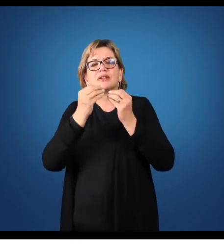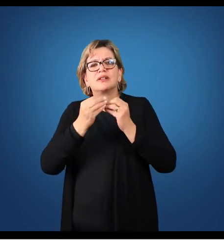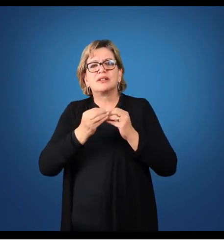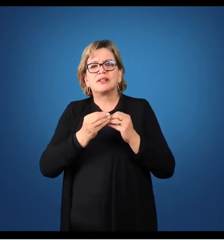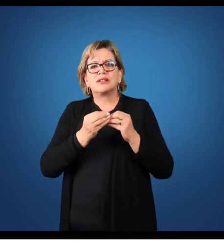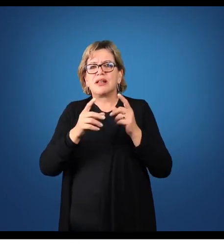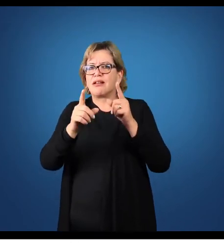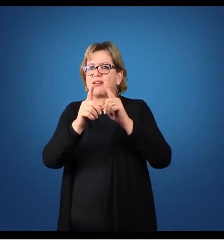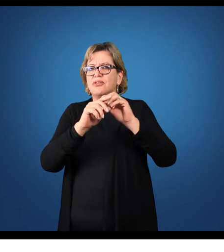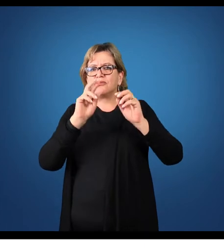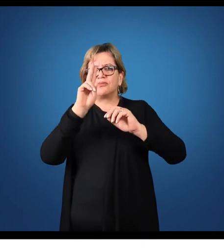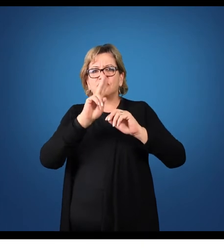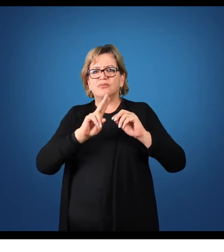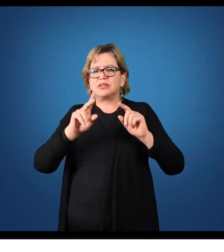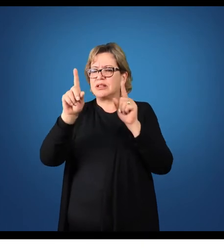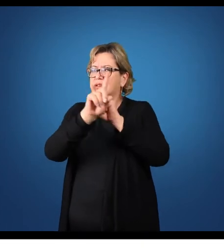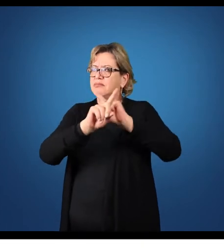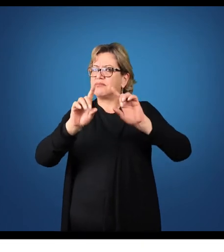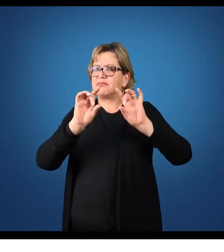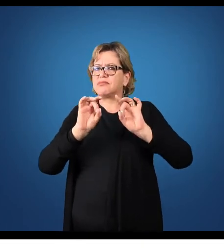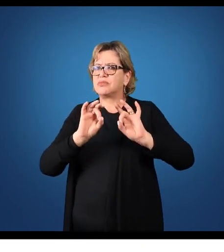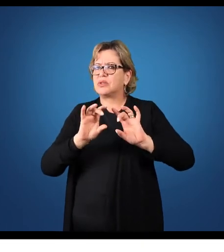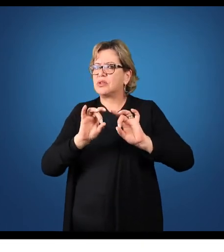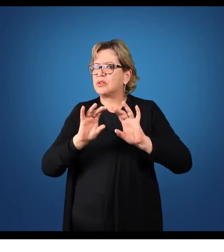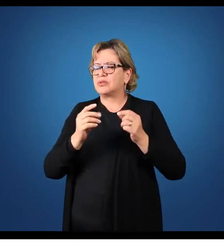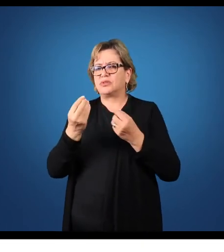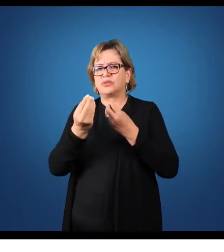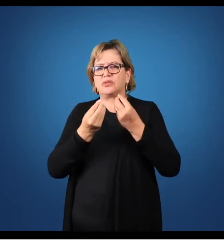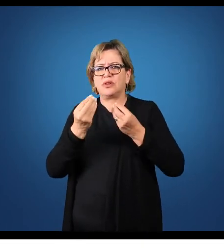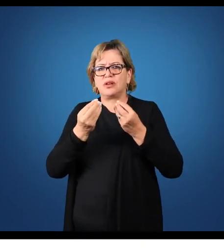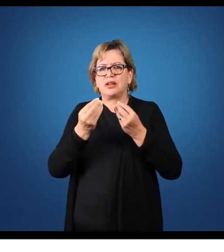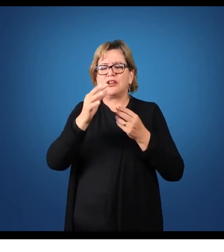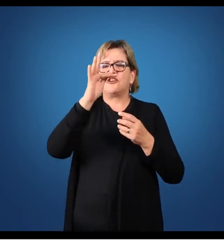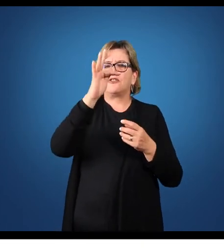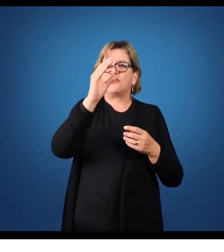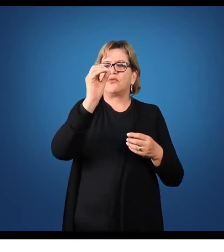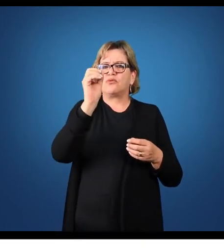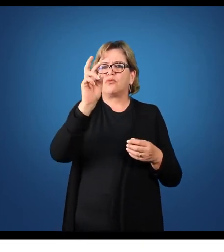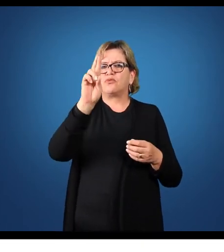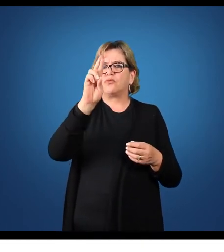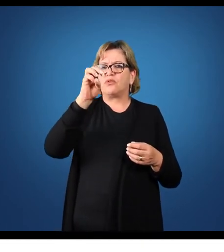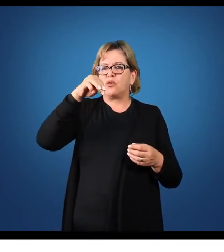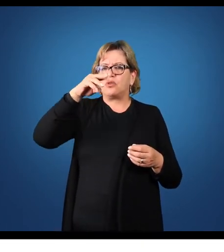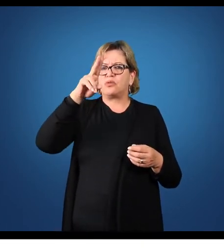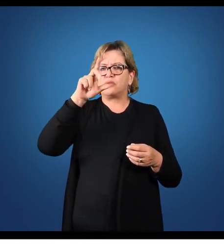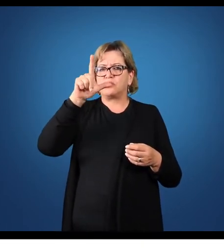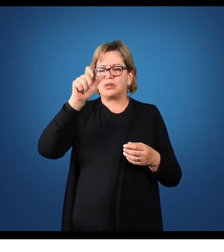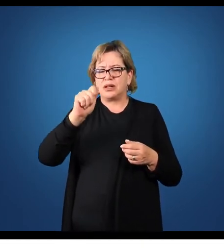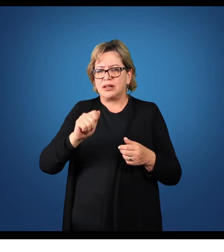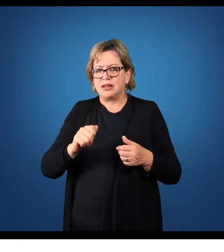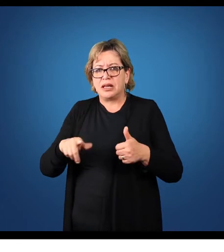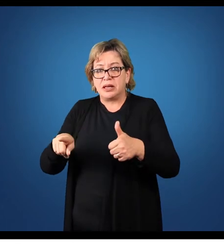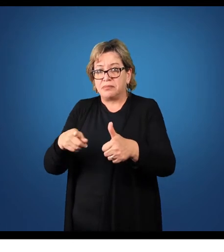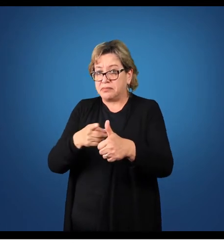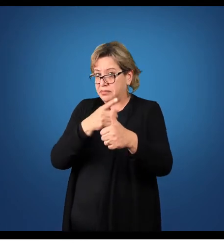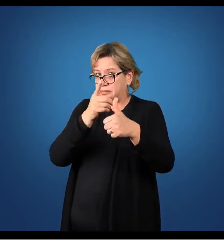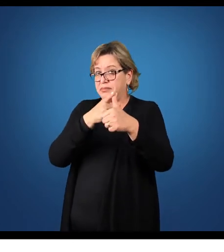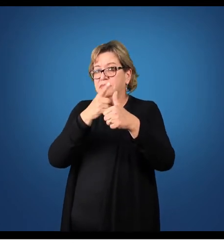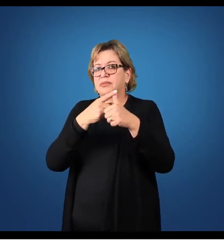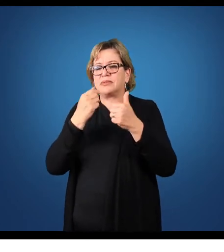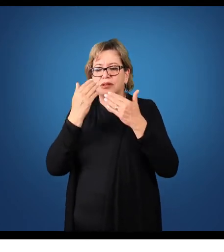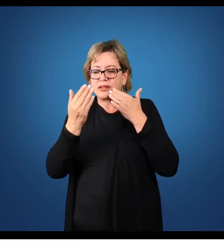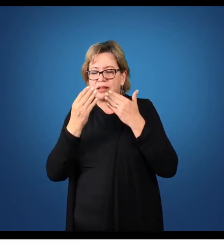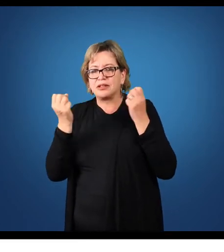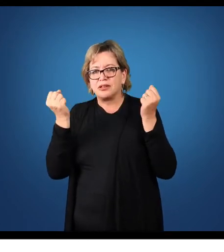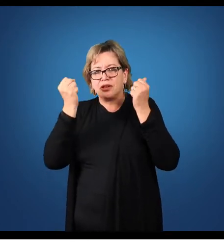Não trabalhando especificamente a fórmula desses indicadores. A primeira análise que pode ser